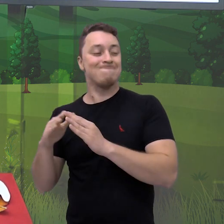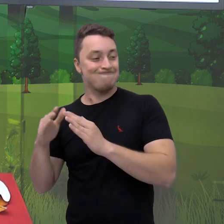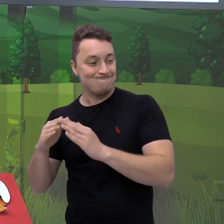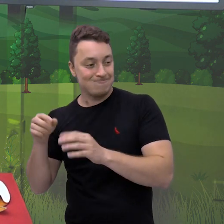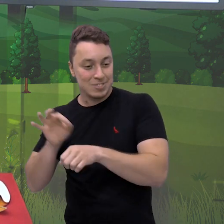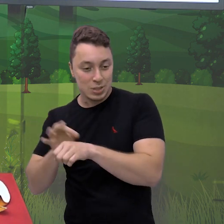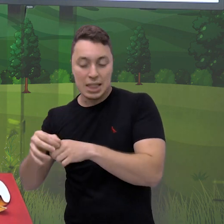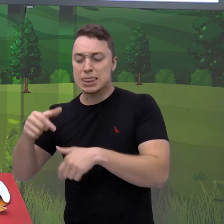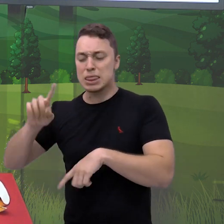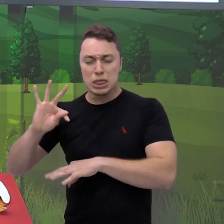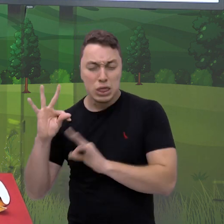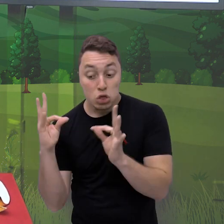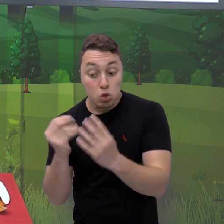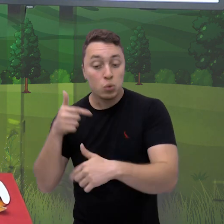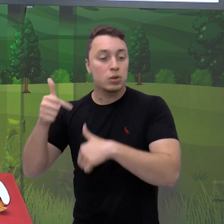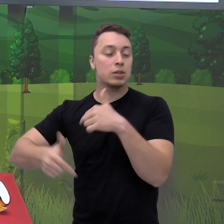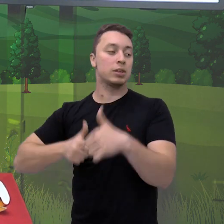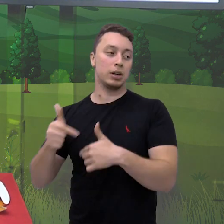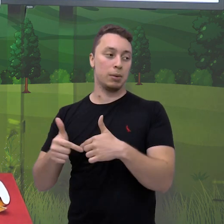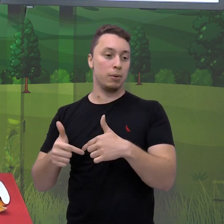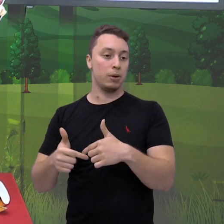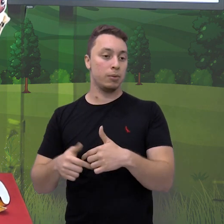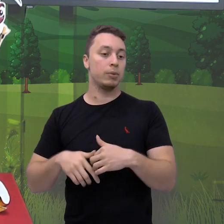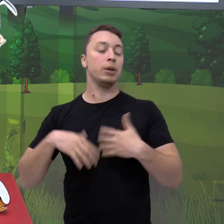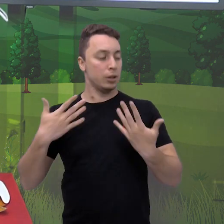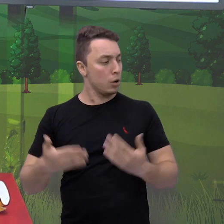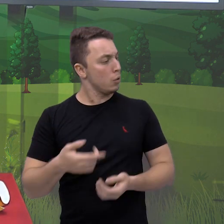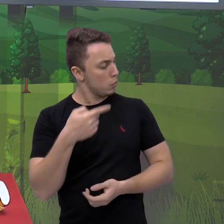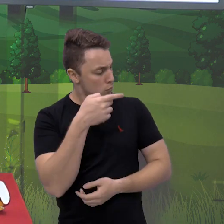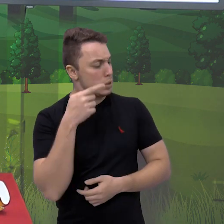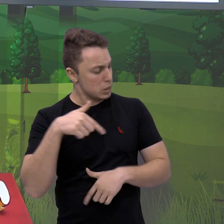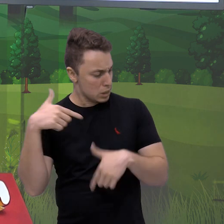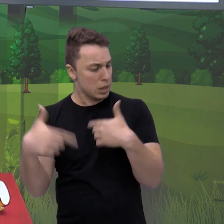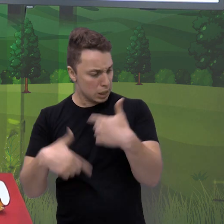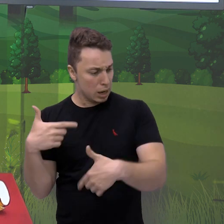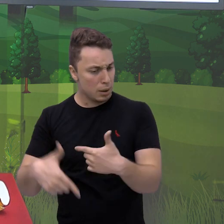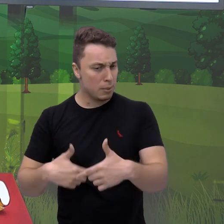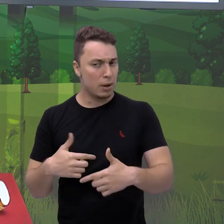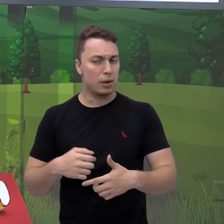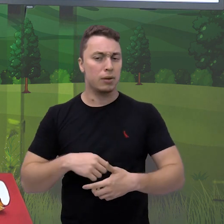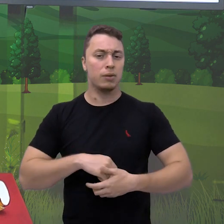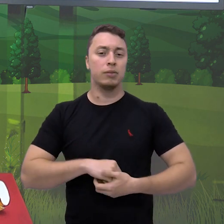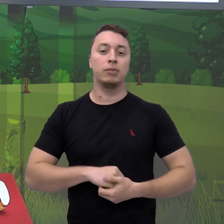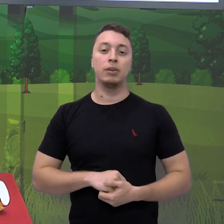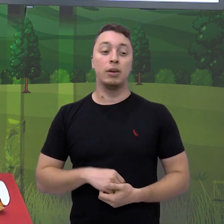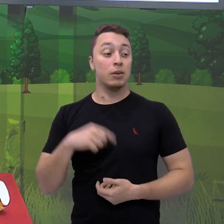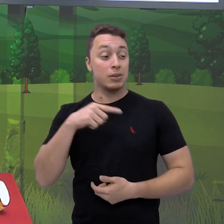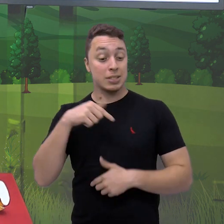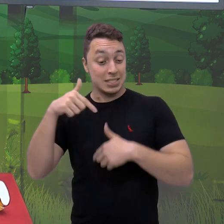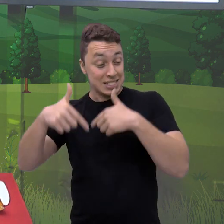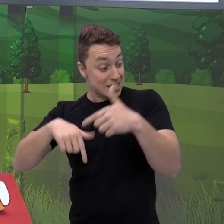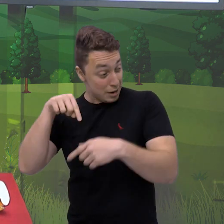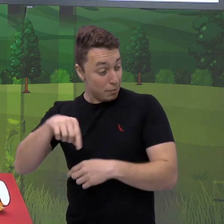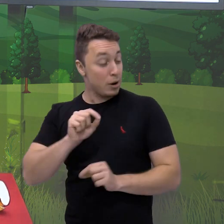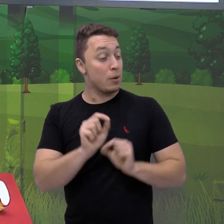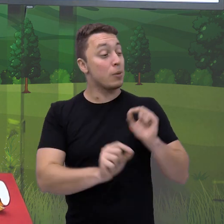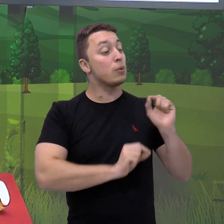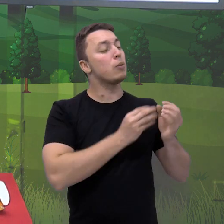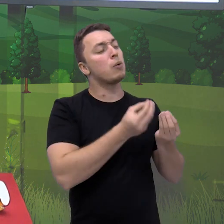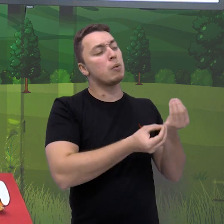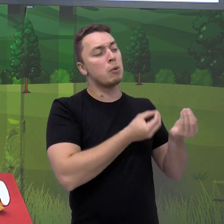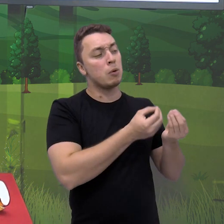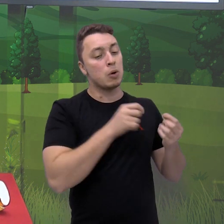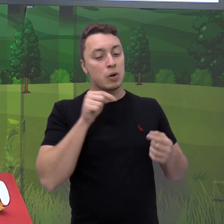trabalha. E então você também vai ter o seu trabalho. O seu trabalho vai ser divertir as formigas enquanto elas